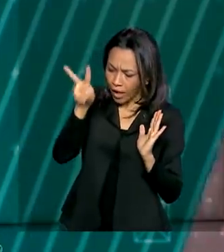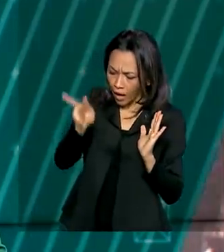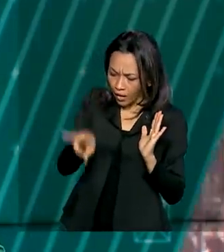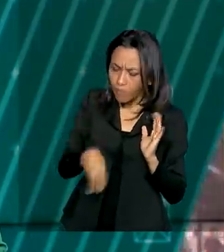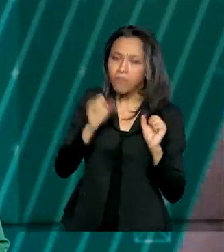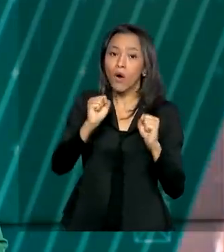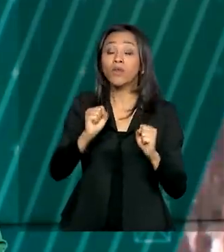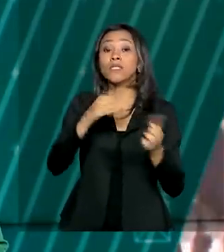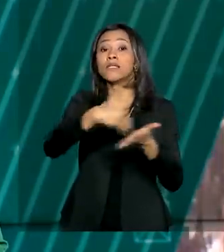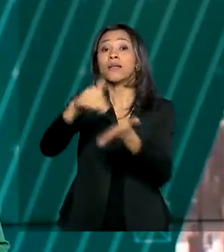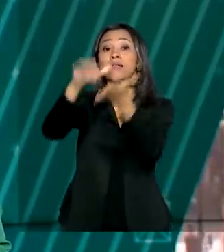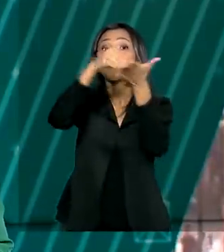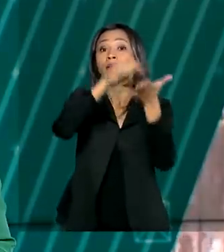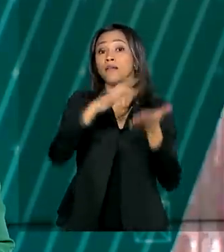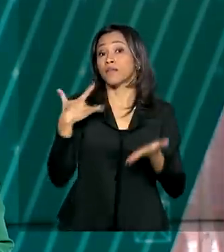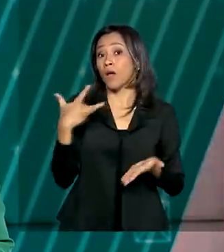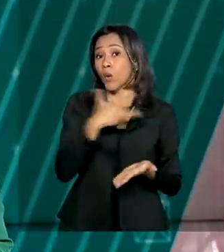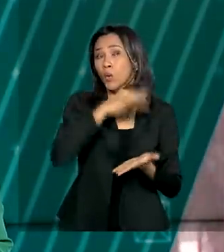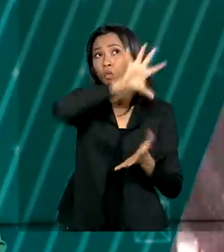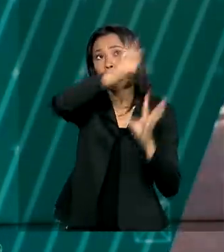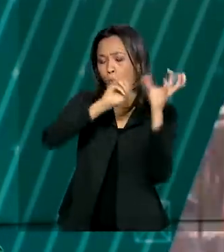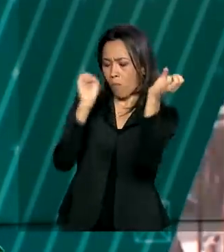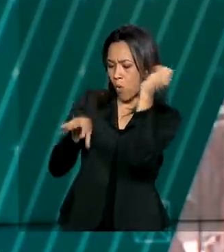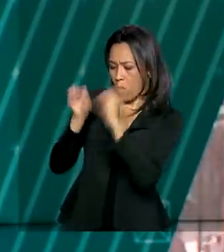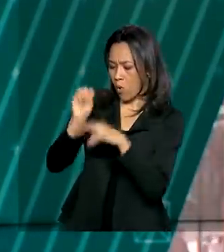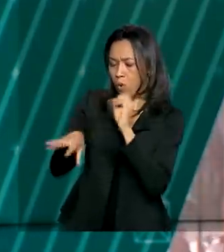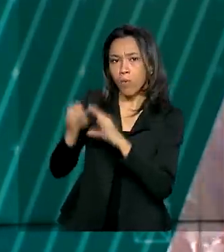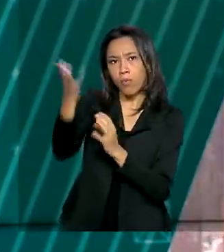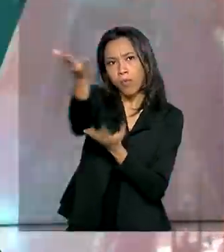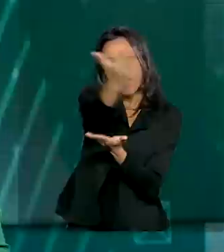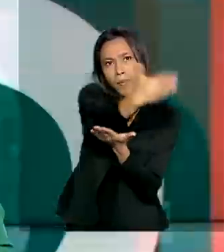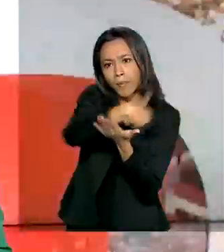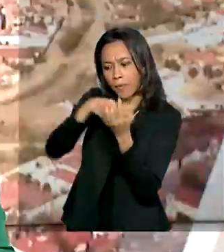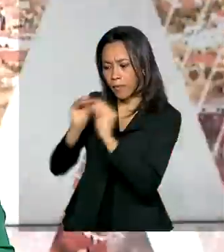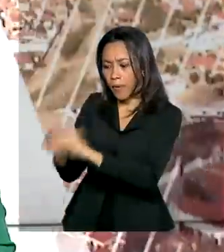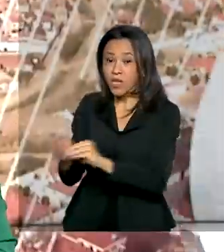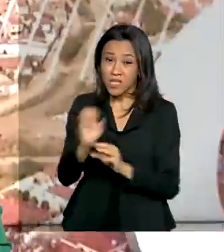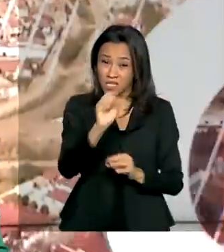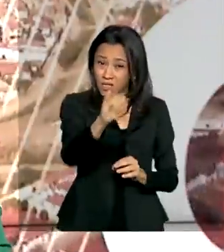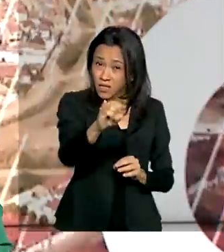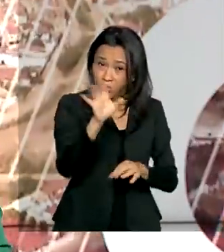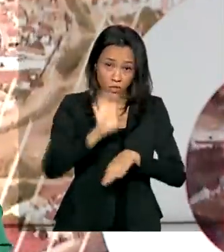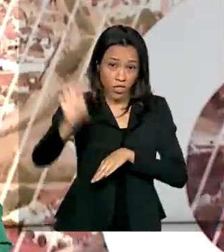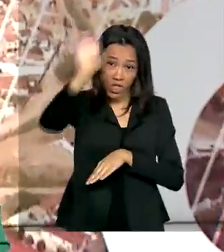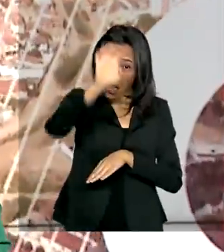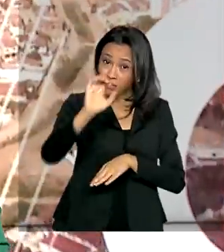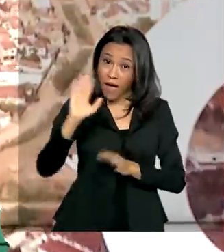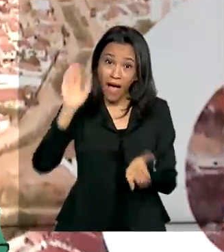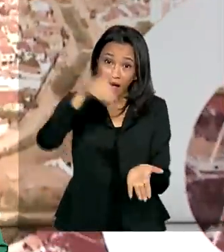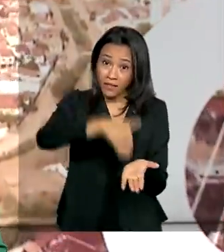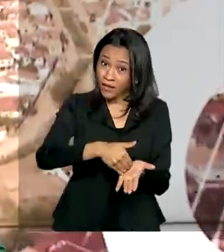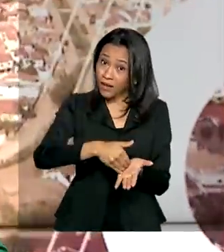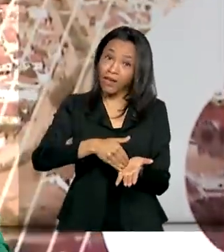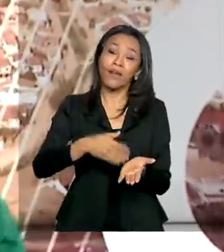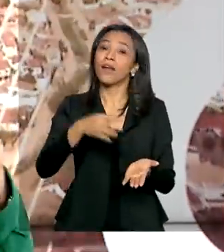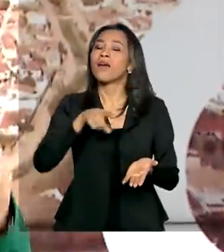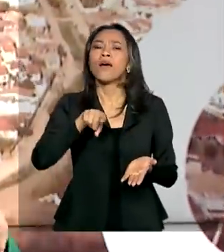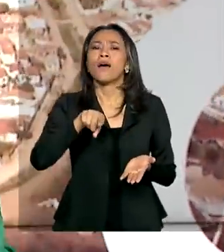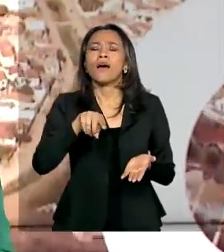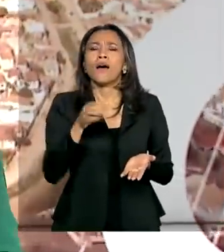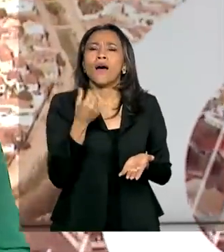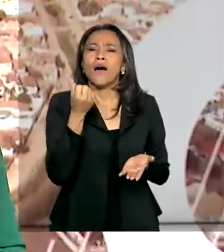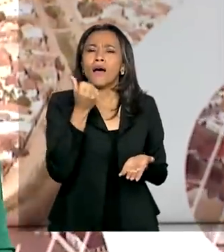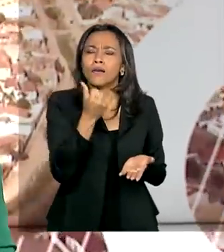secretarias estaduais de saúde. E os dados de estados que não informarem até as 16 horas serão contabilizados no